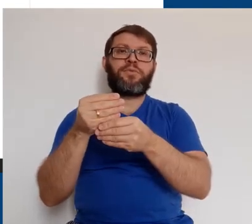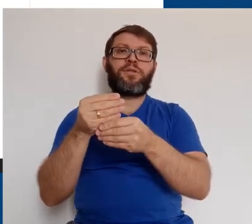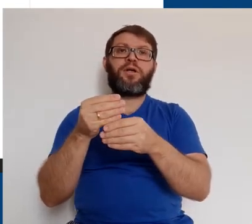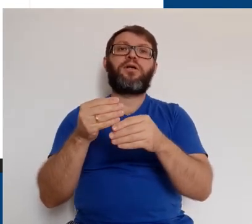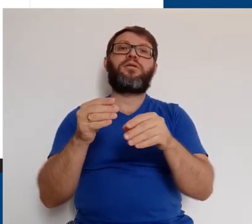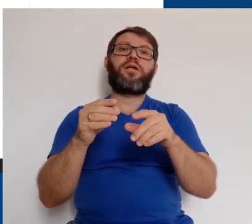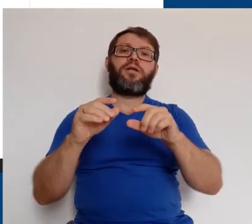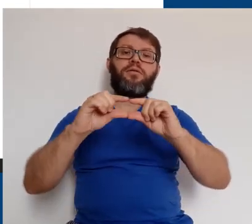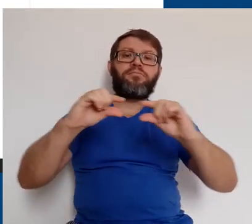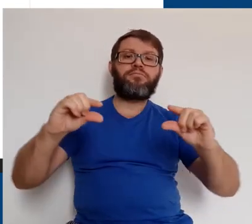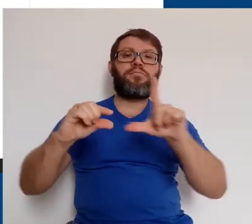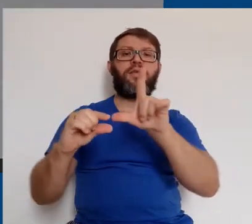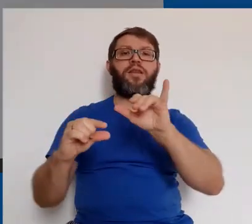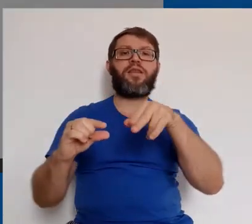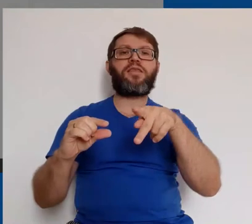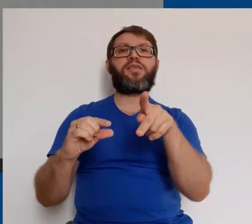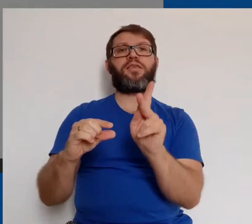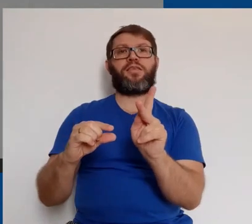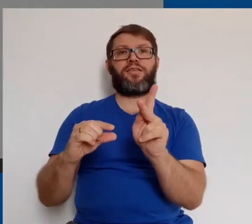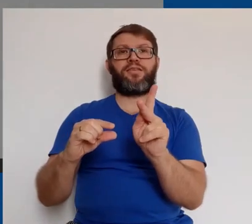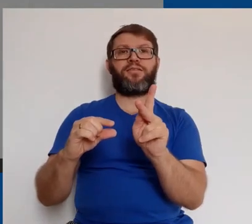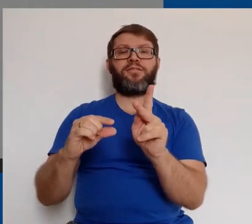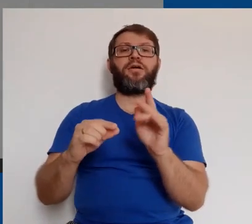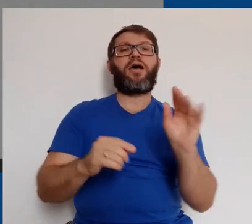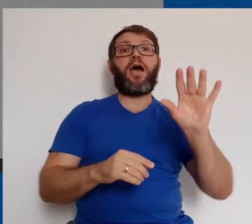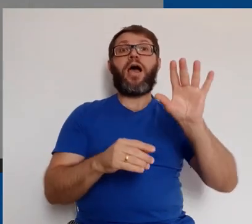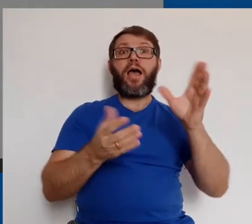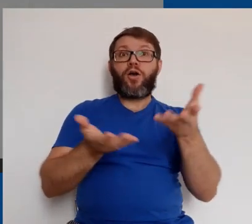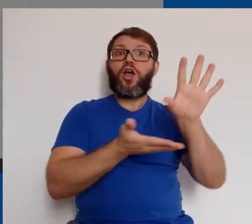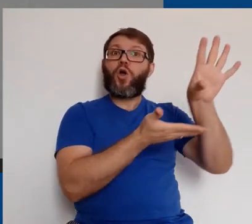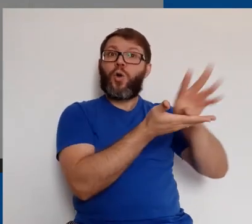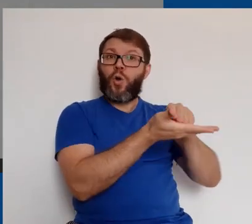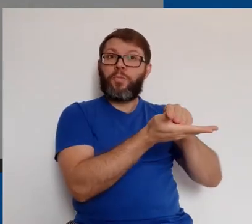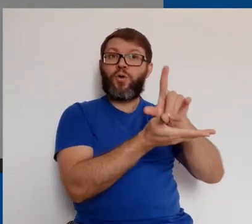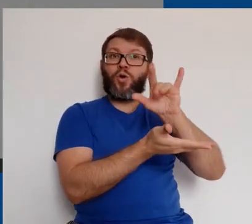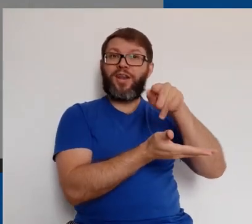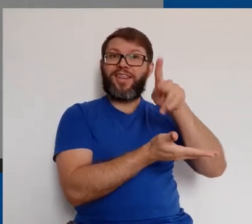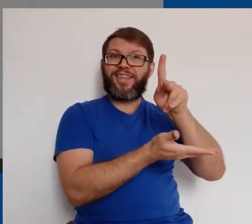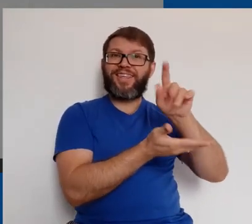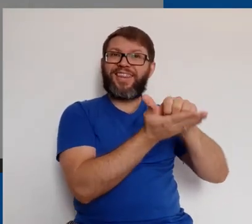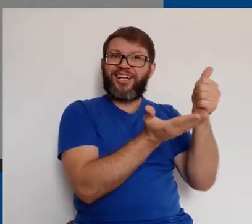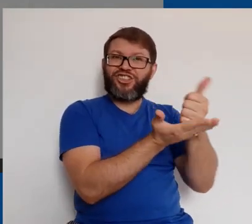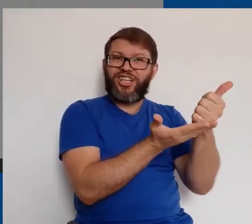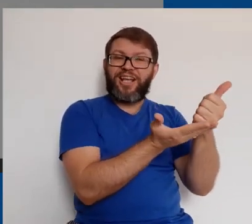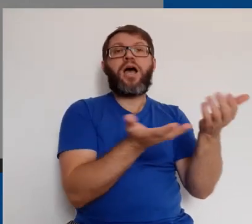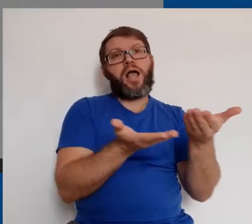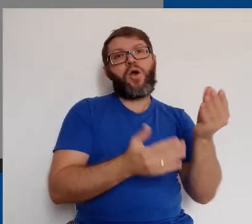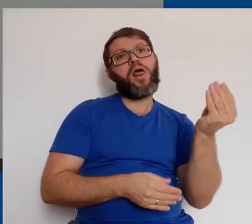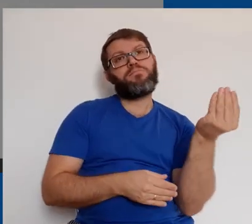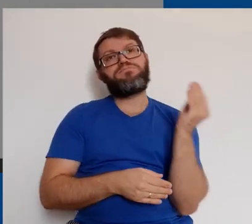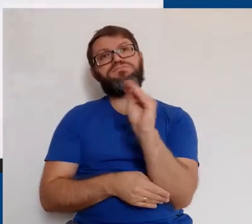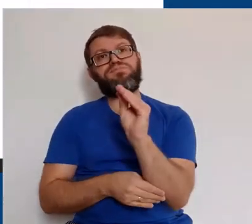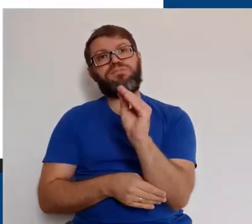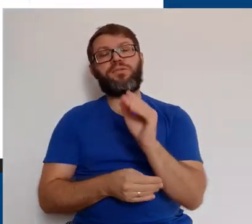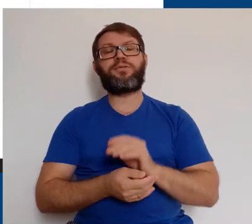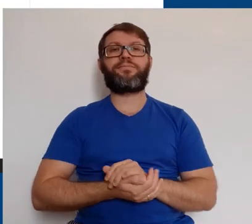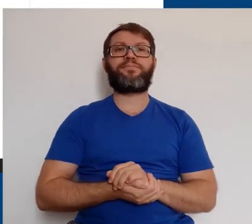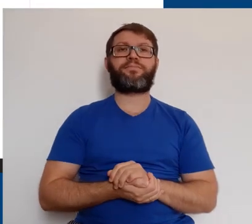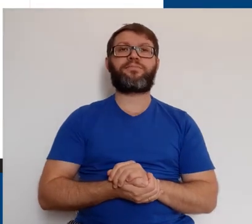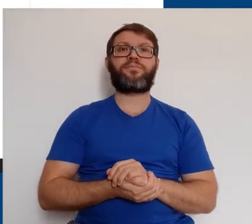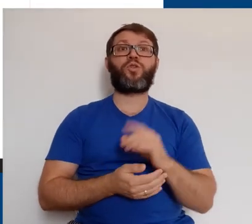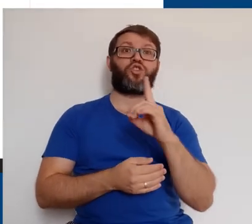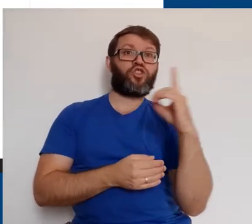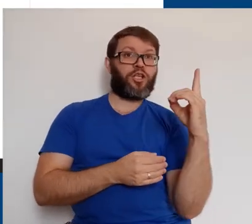botão Adicionar e em seguida em Link. Nesse espaço, vamos colar o link do Google Meet que